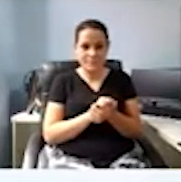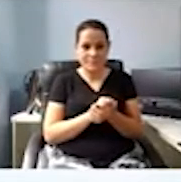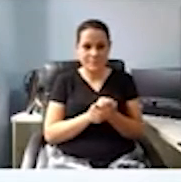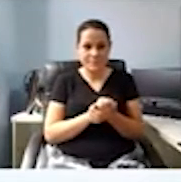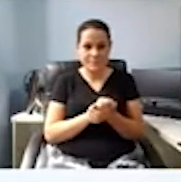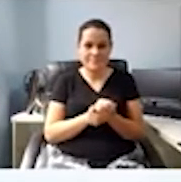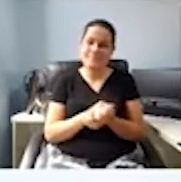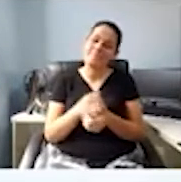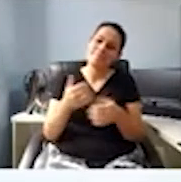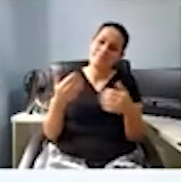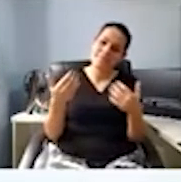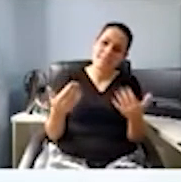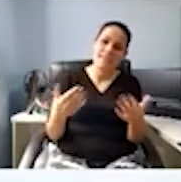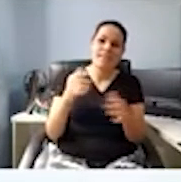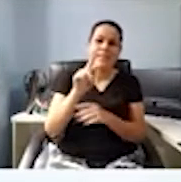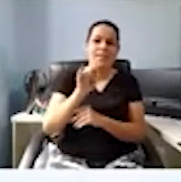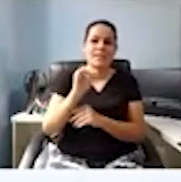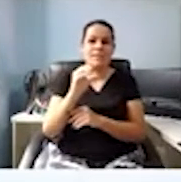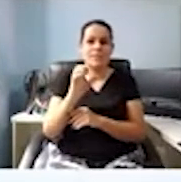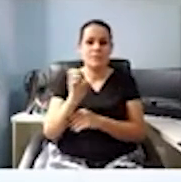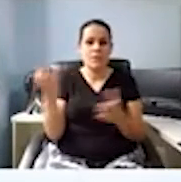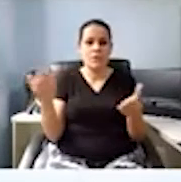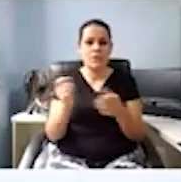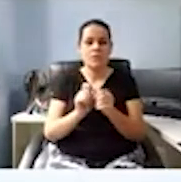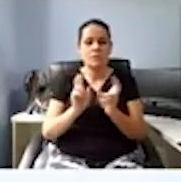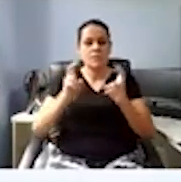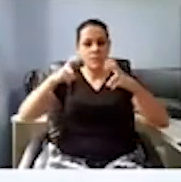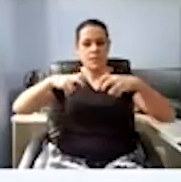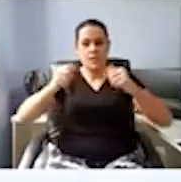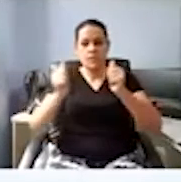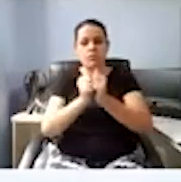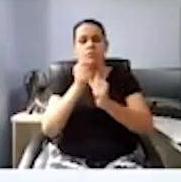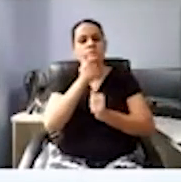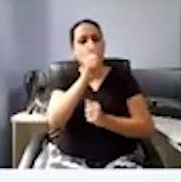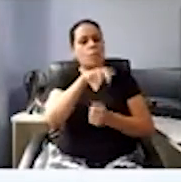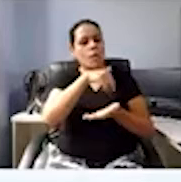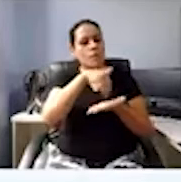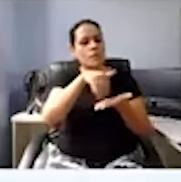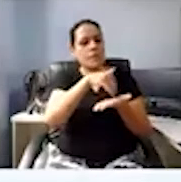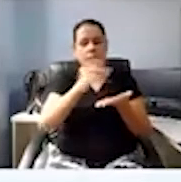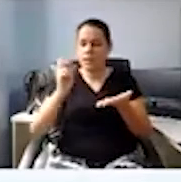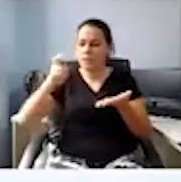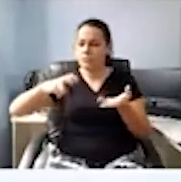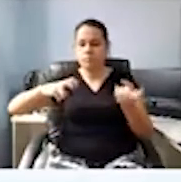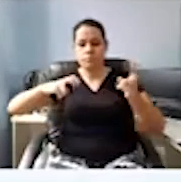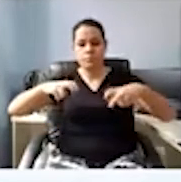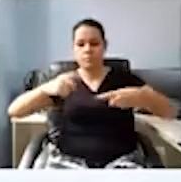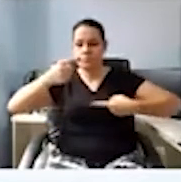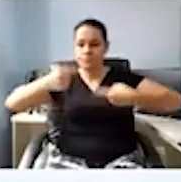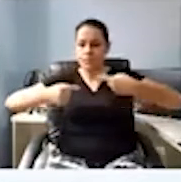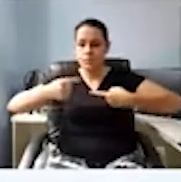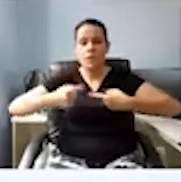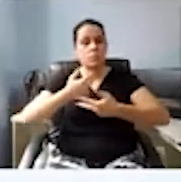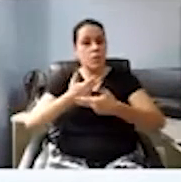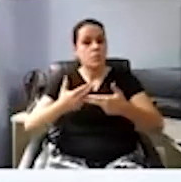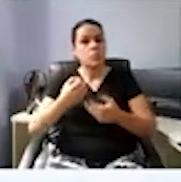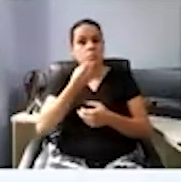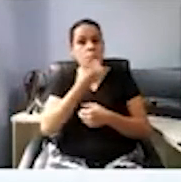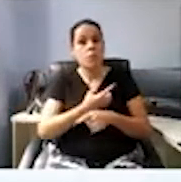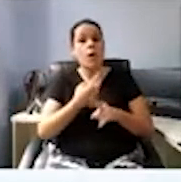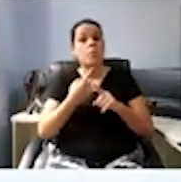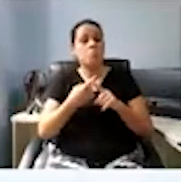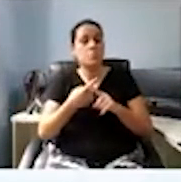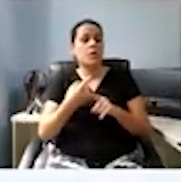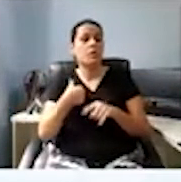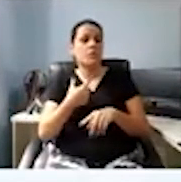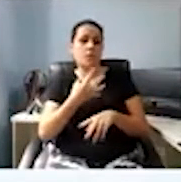Então, Gilson, hoje fiz uma reunião ali com o secretário, né? Uma reunião bem produtiva. Fui para conhecê-lo também,